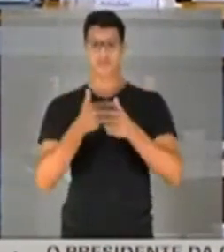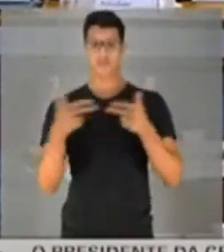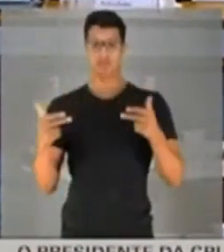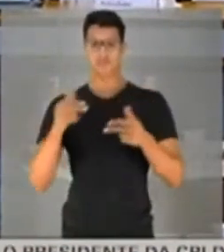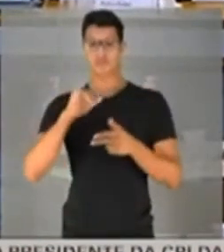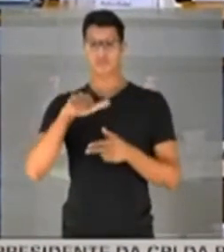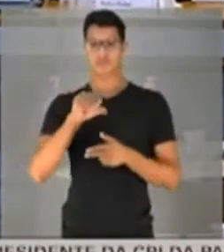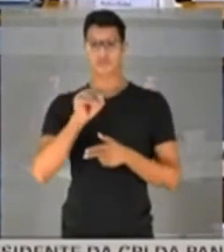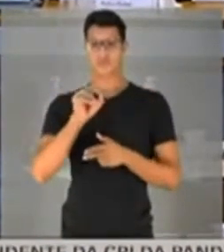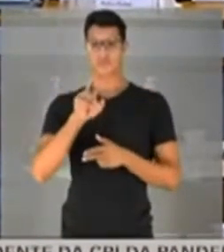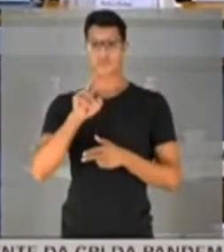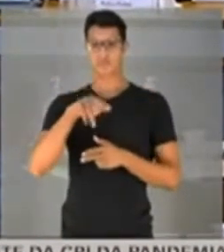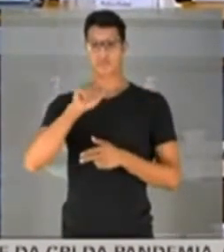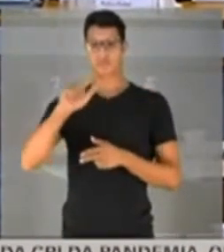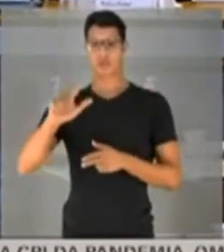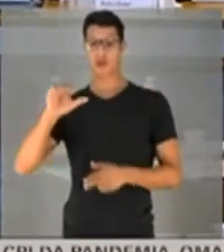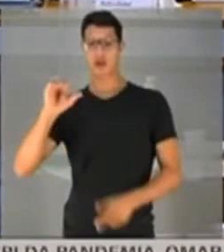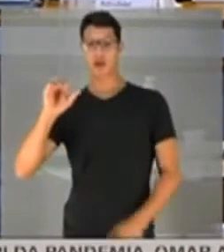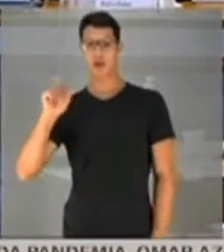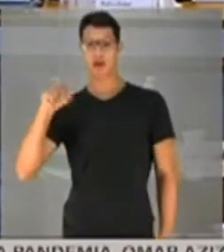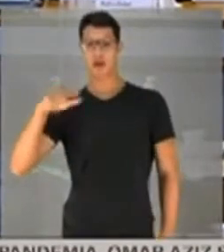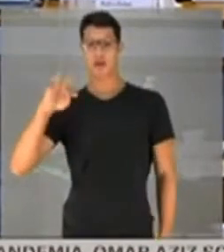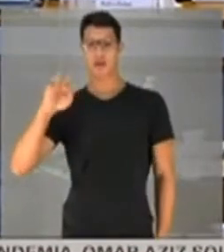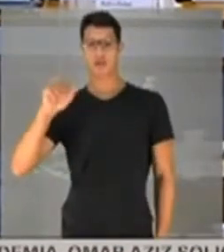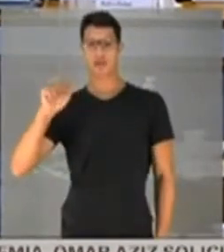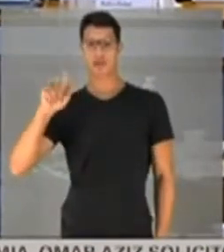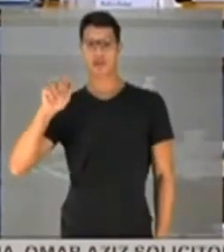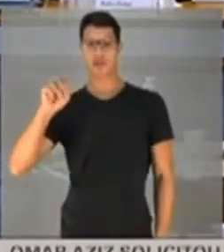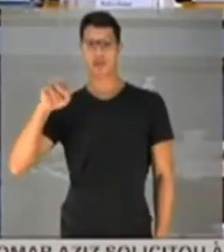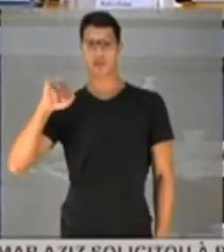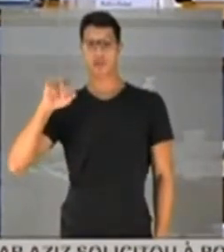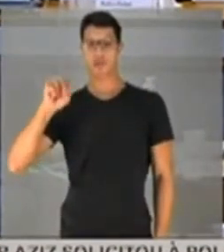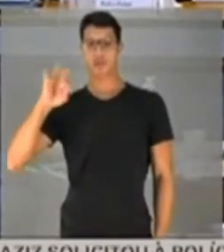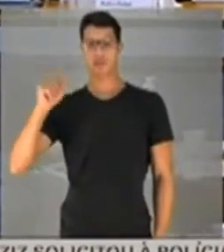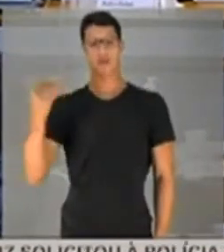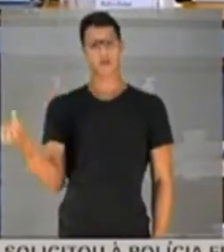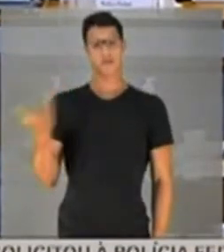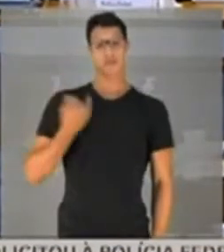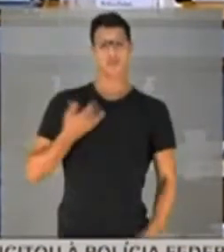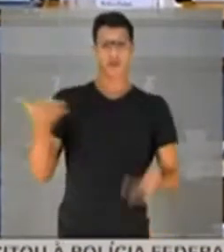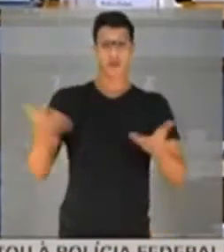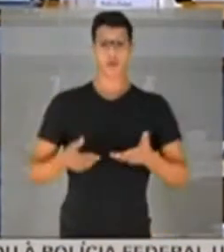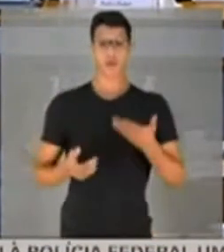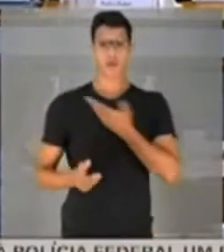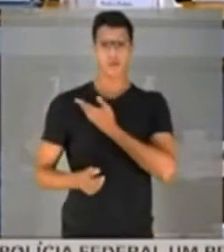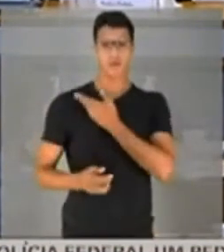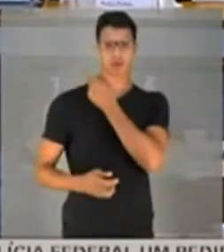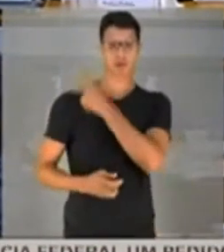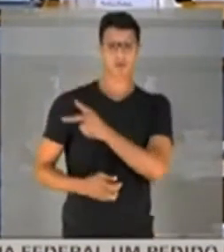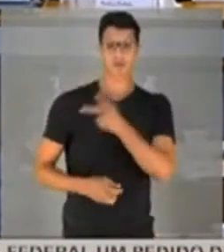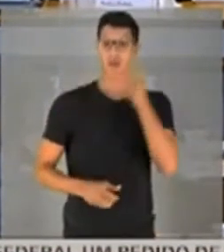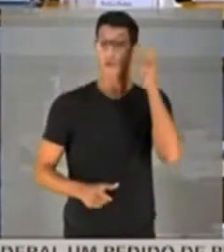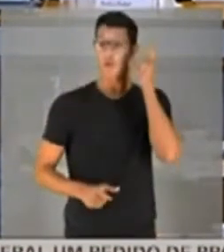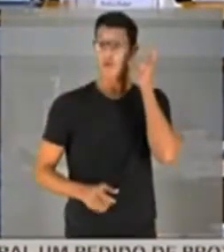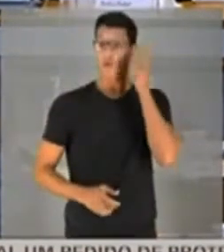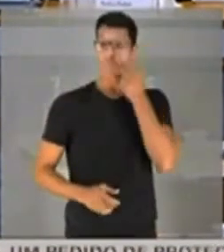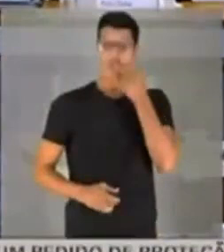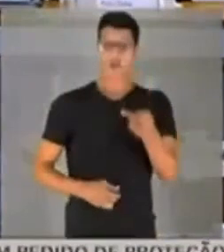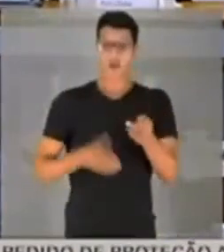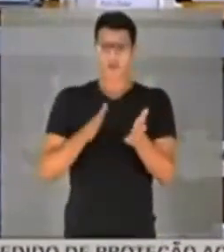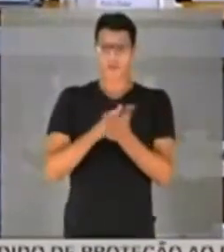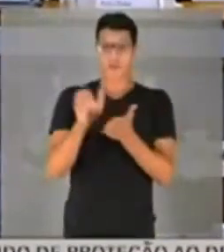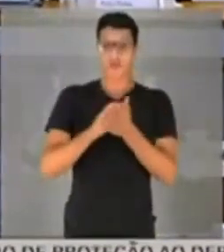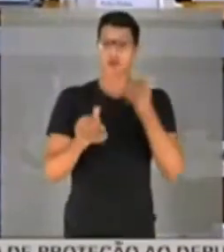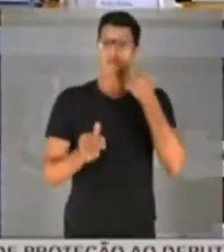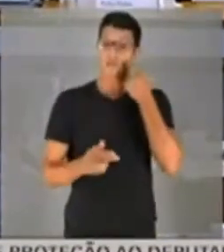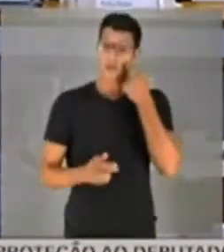do jornal, do antagonista, o senador Jorginho. E ele me comunicou agora que o colega dele disse que ouviu falar e publicou.